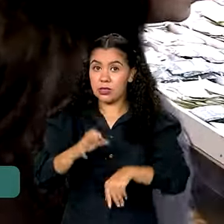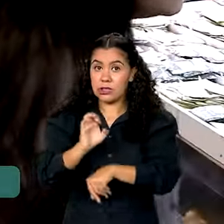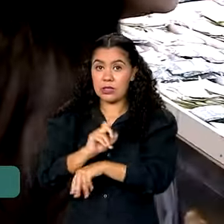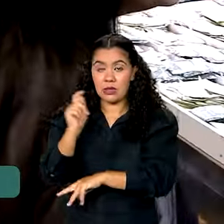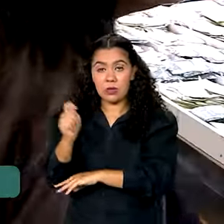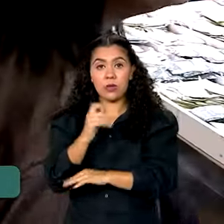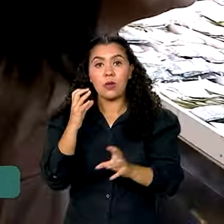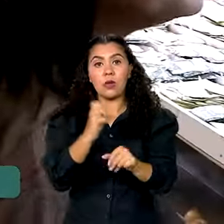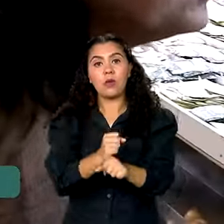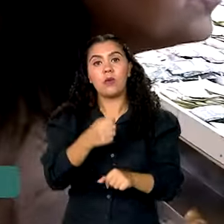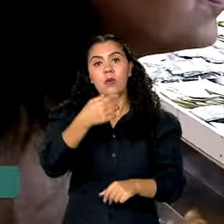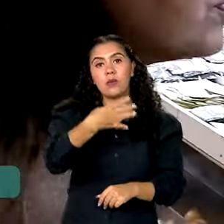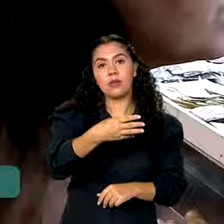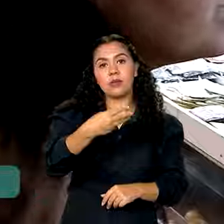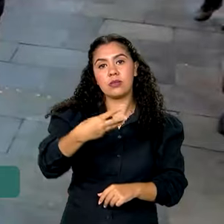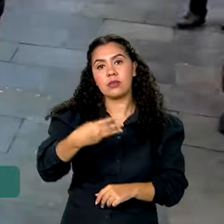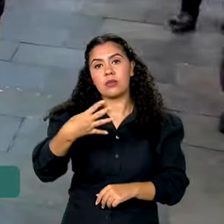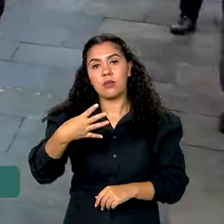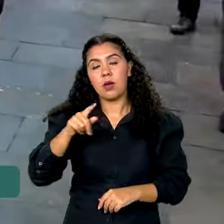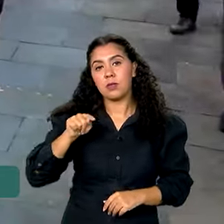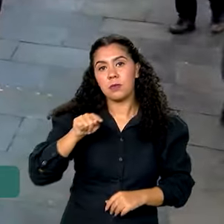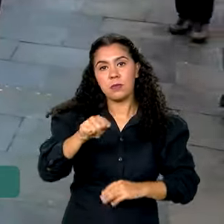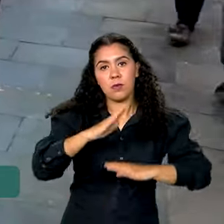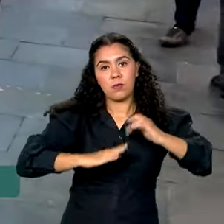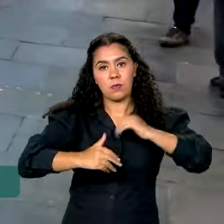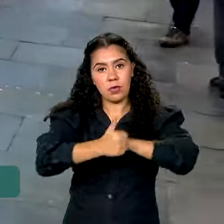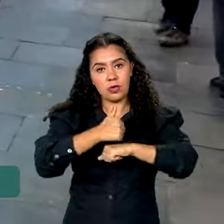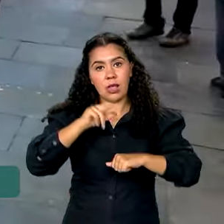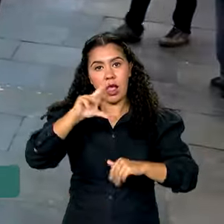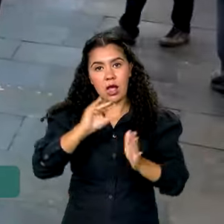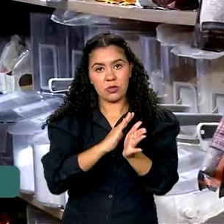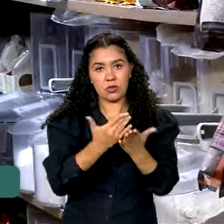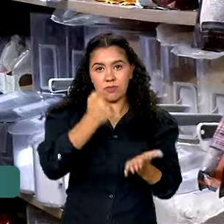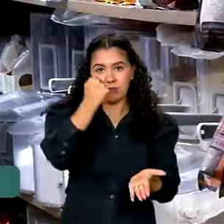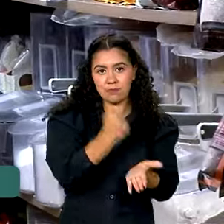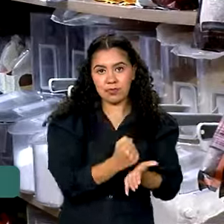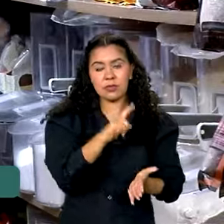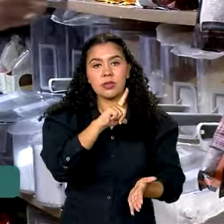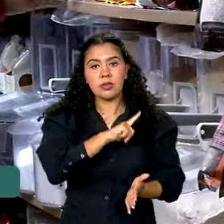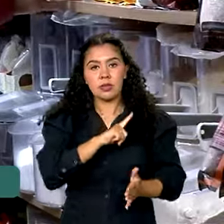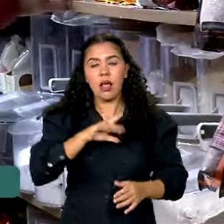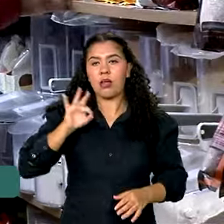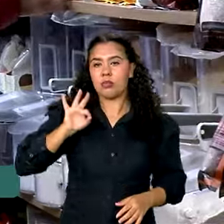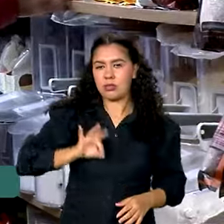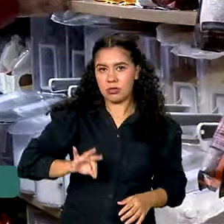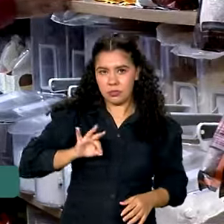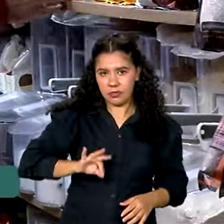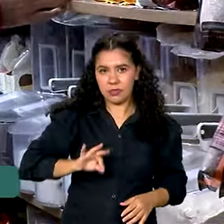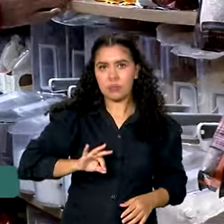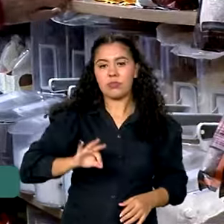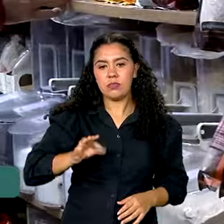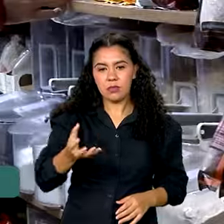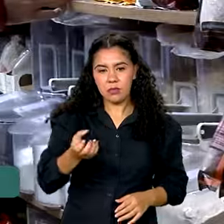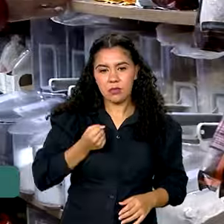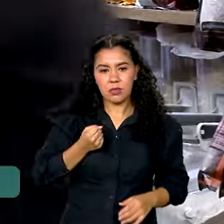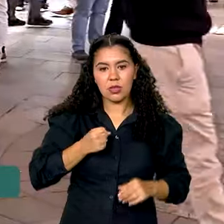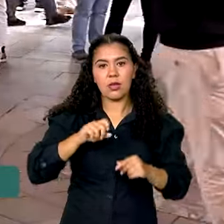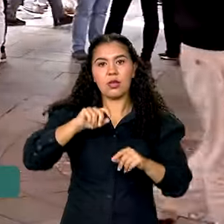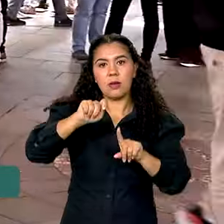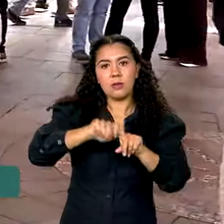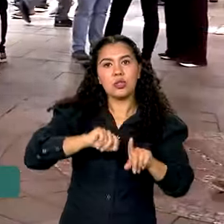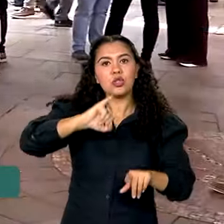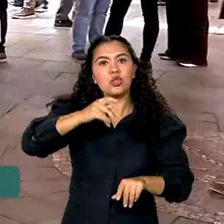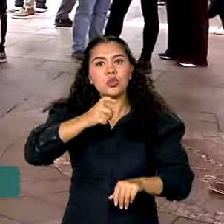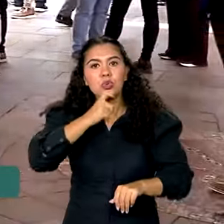434 mil trabalhadores com carteira assinada vão receber um salário mínimo nos meses de julho e agosto.